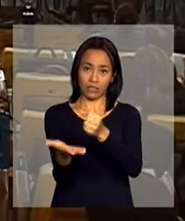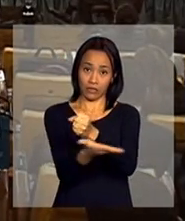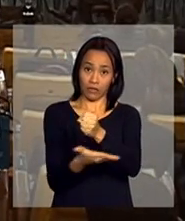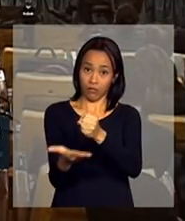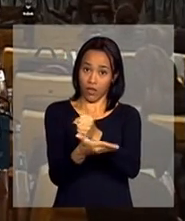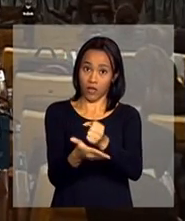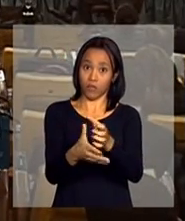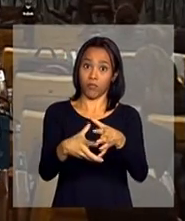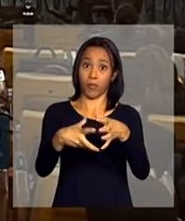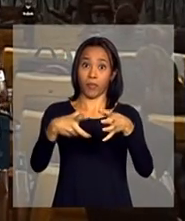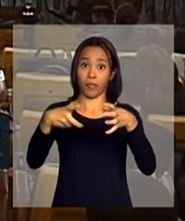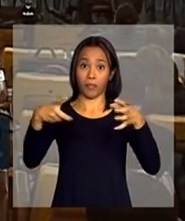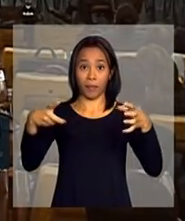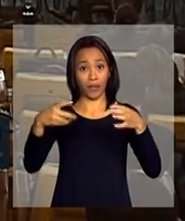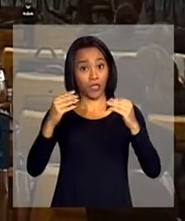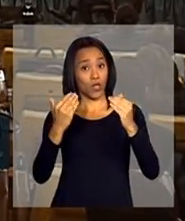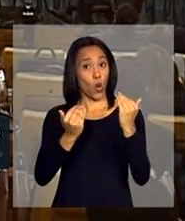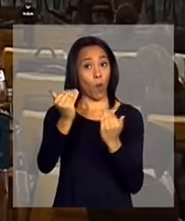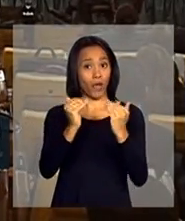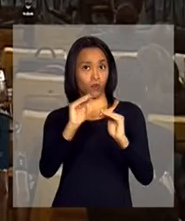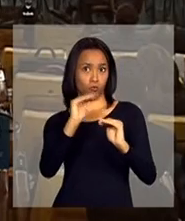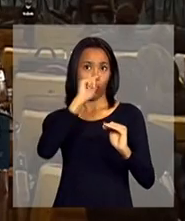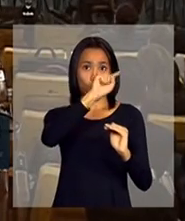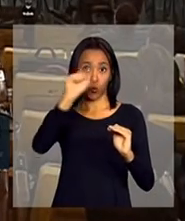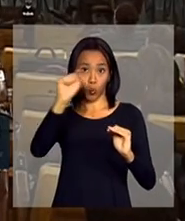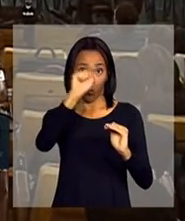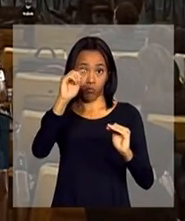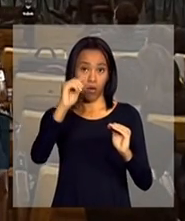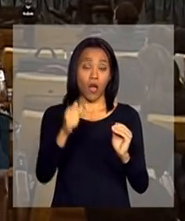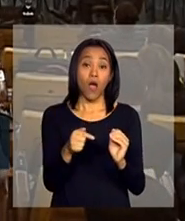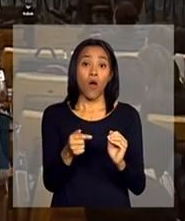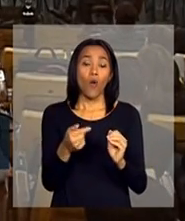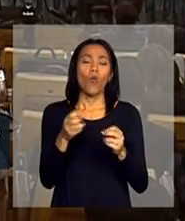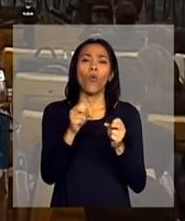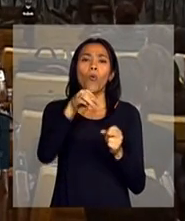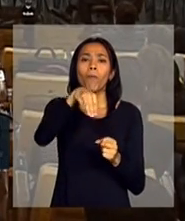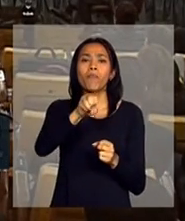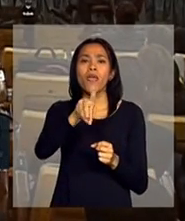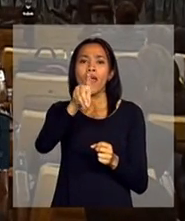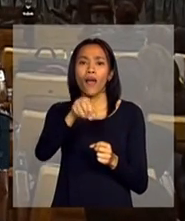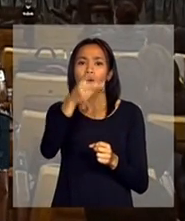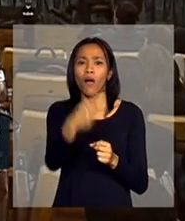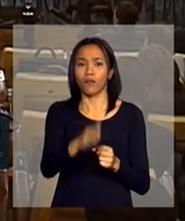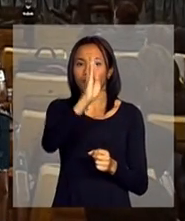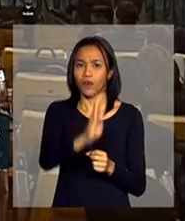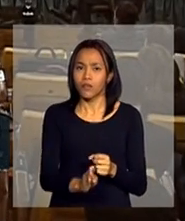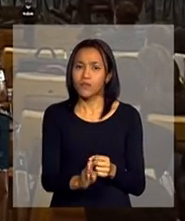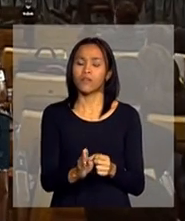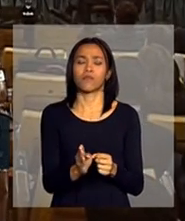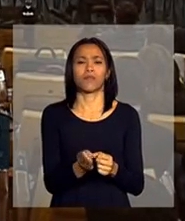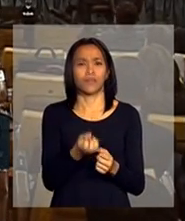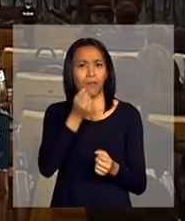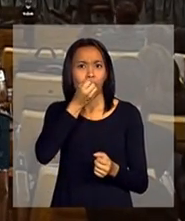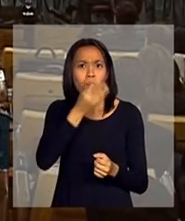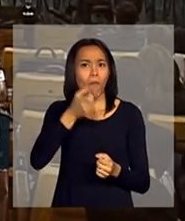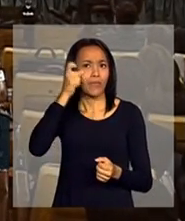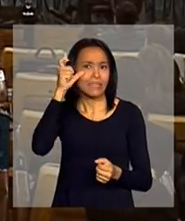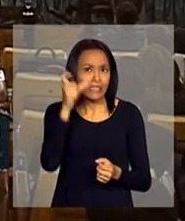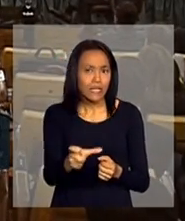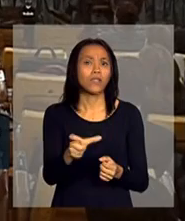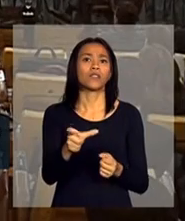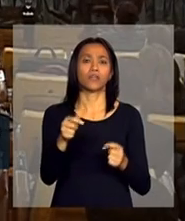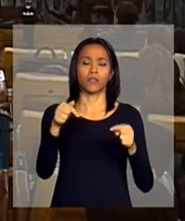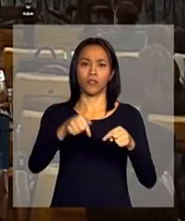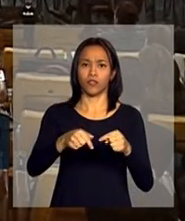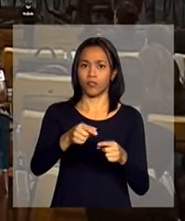que, por sua vez, cresce mais do que no topo. Ou seja, o mercado de trabalho brasileiro está num momento muito interessante do ponto de